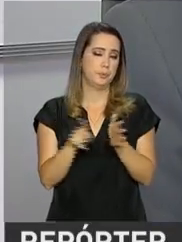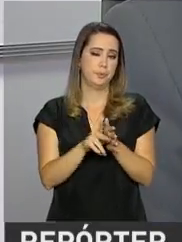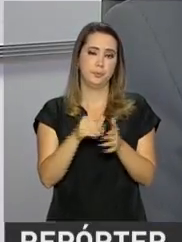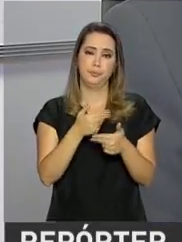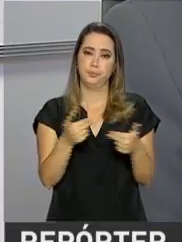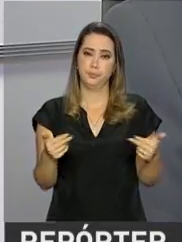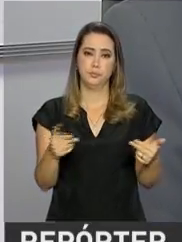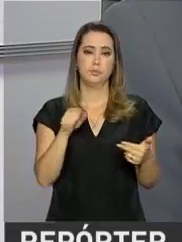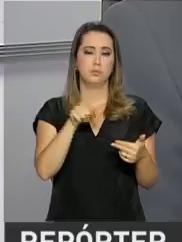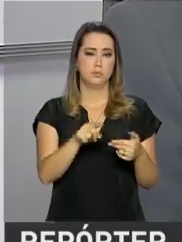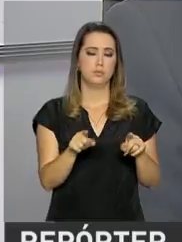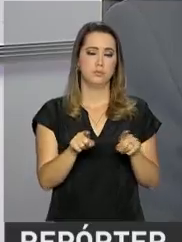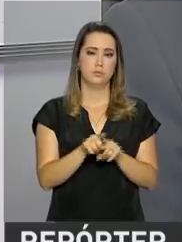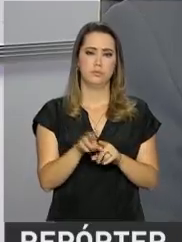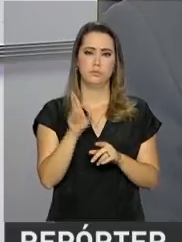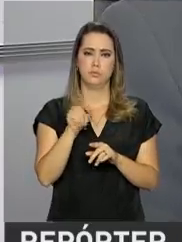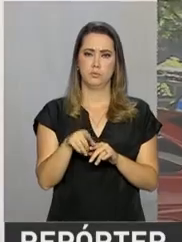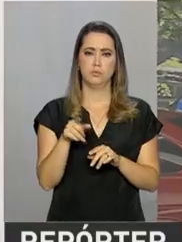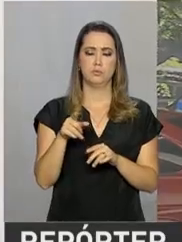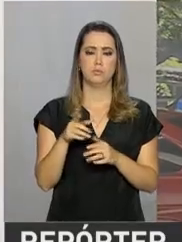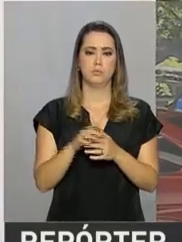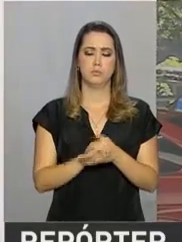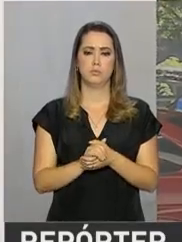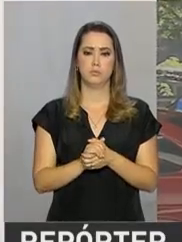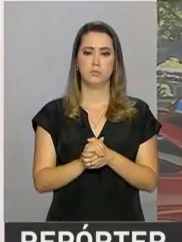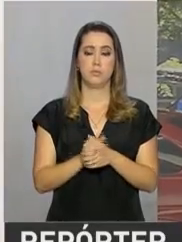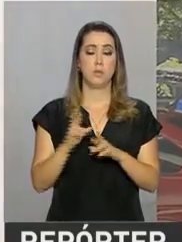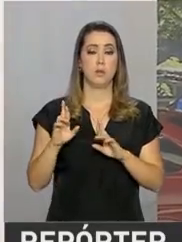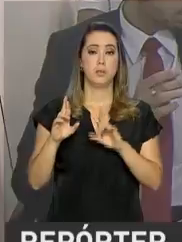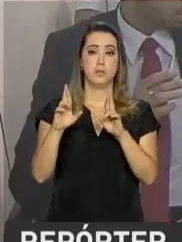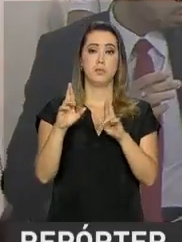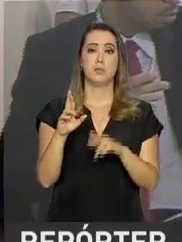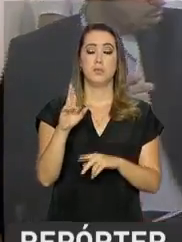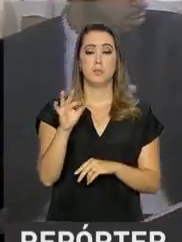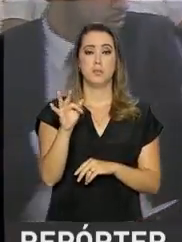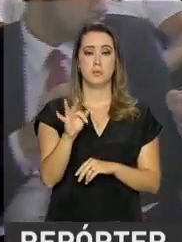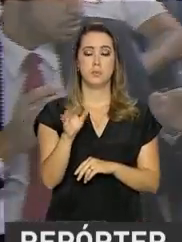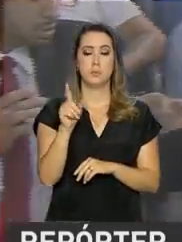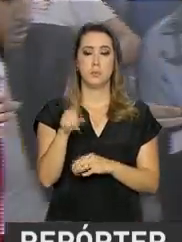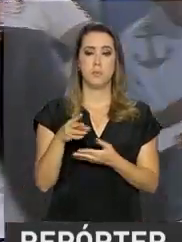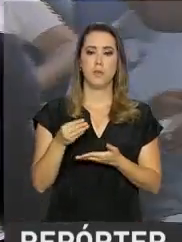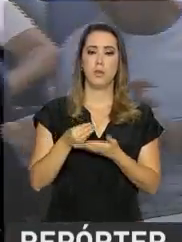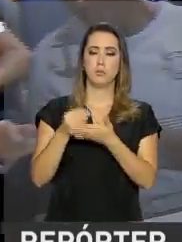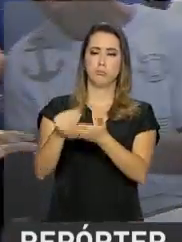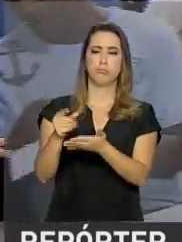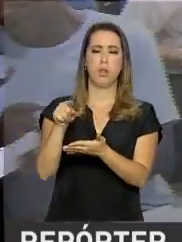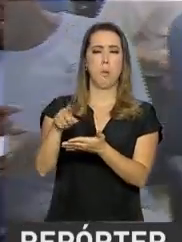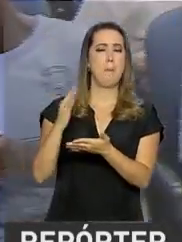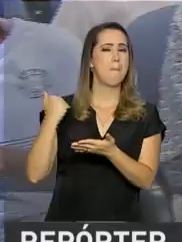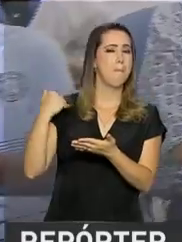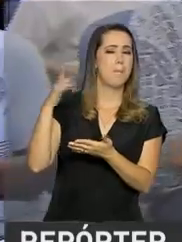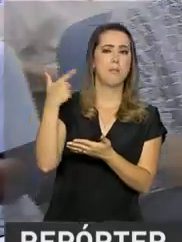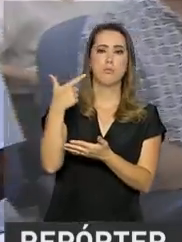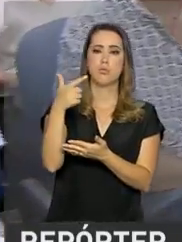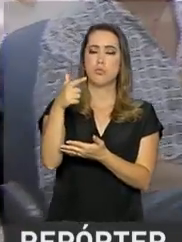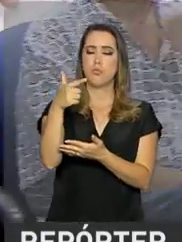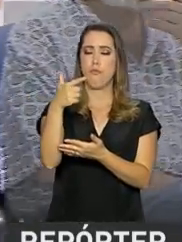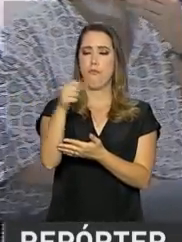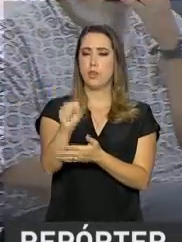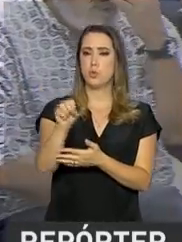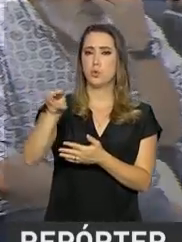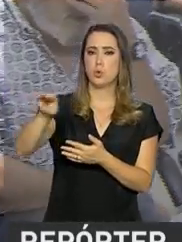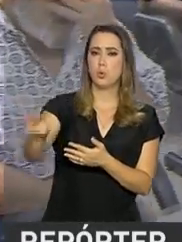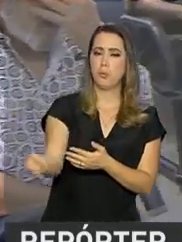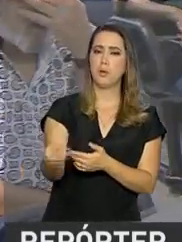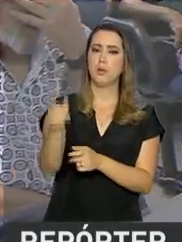preenchimento. Isso é bastante comum. A estimativa da Receita Federal é de receber 28 milhões e 800